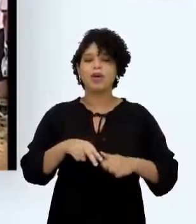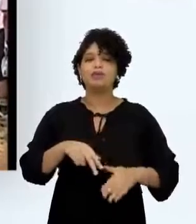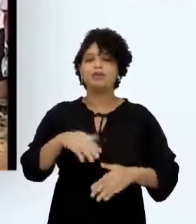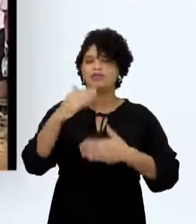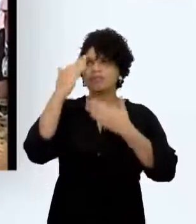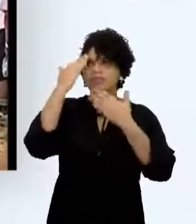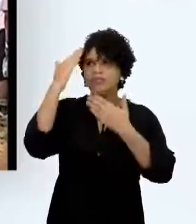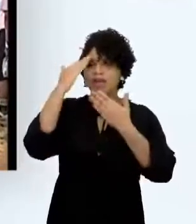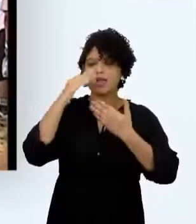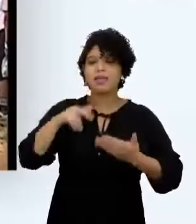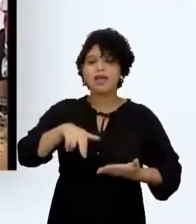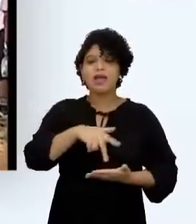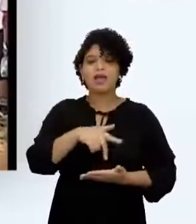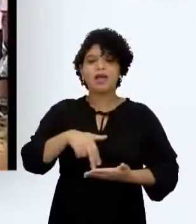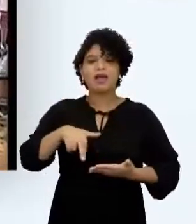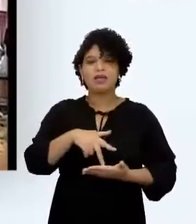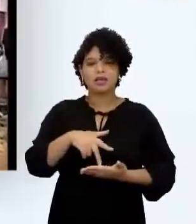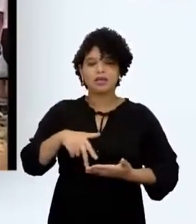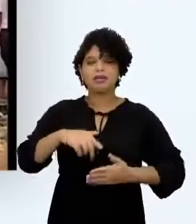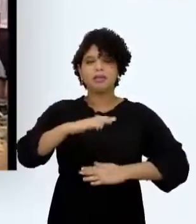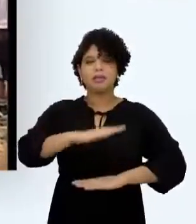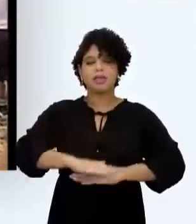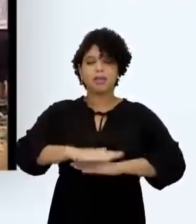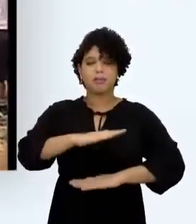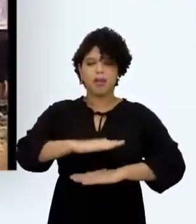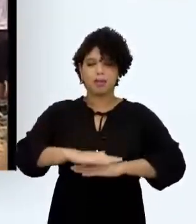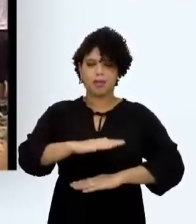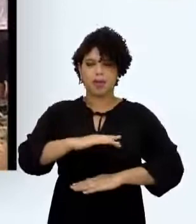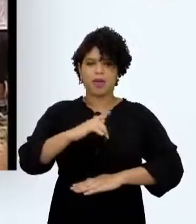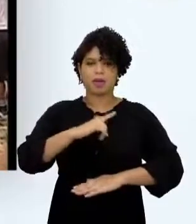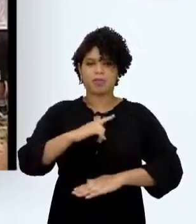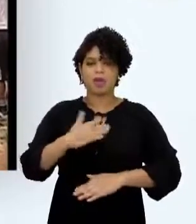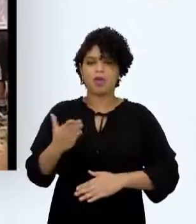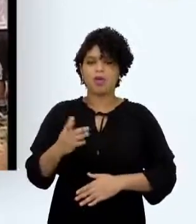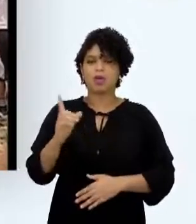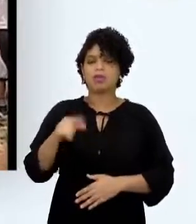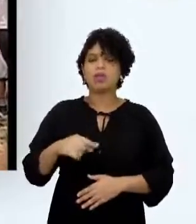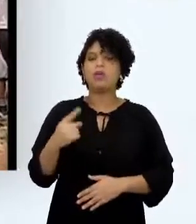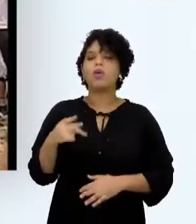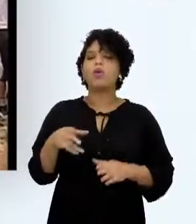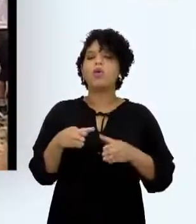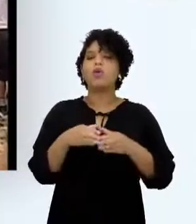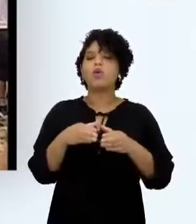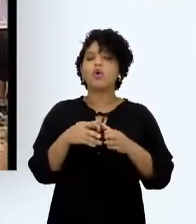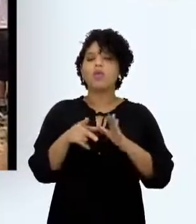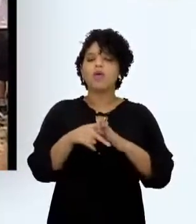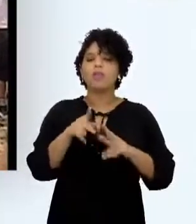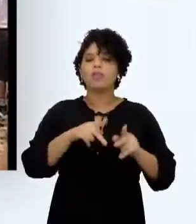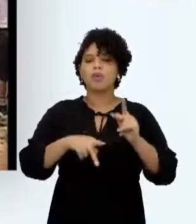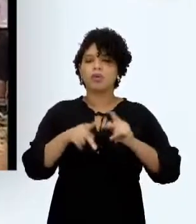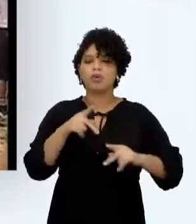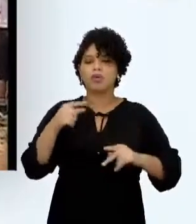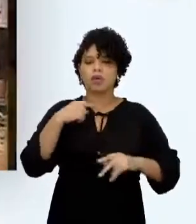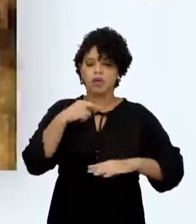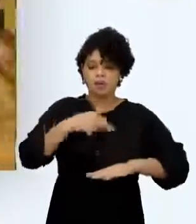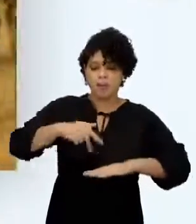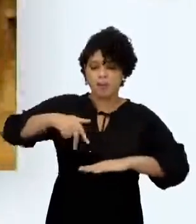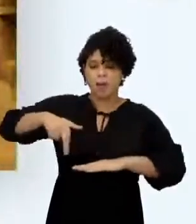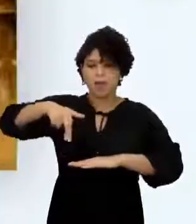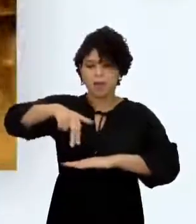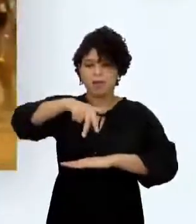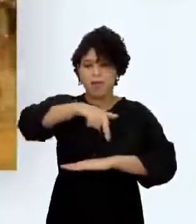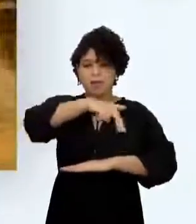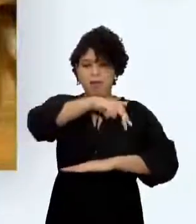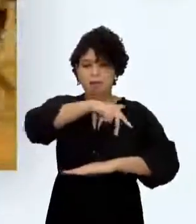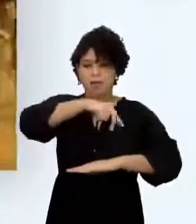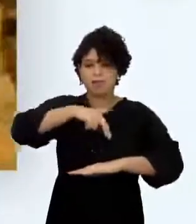agradecer, pedir proteção, comemorar Neste domingo foi a vez do povo cuicuro Que percorreu a Arena Verde com a dança